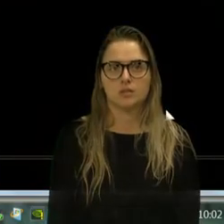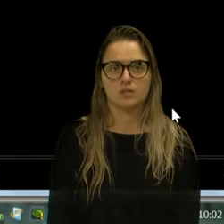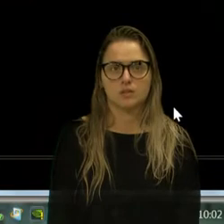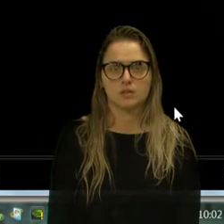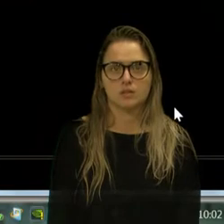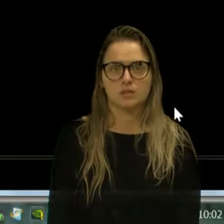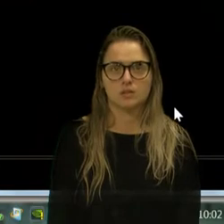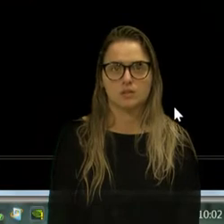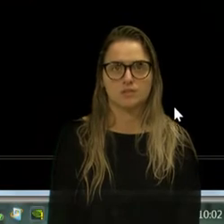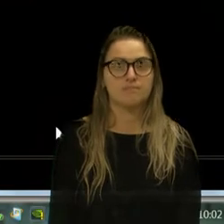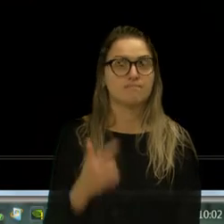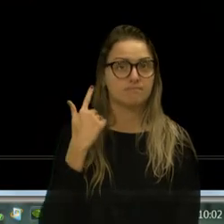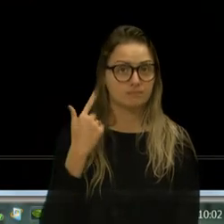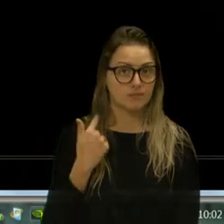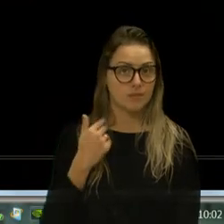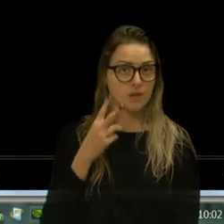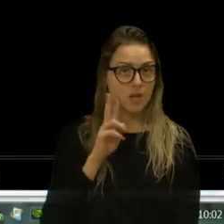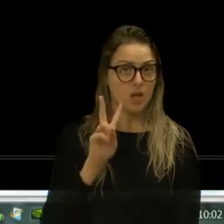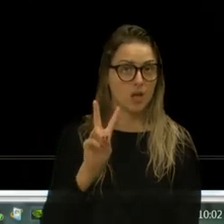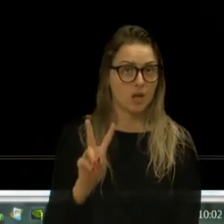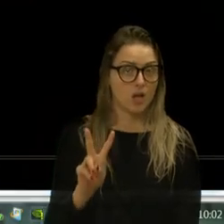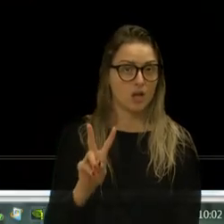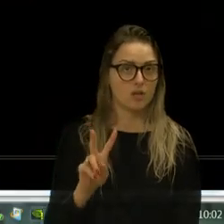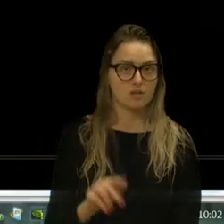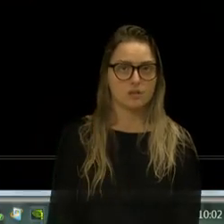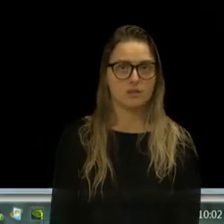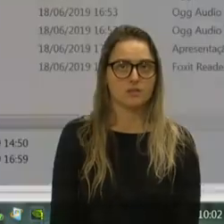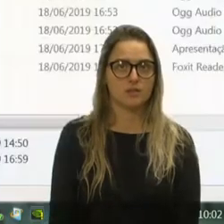Ó, Gladys, ela chegou 15 para...